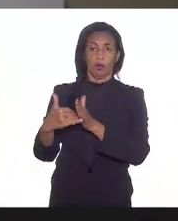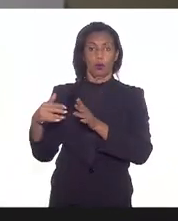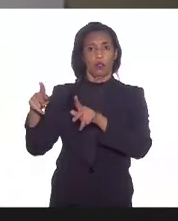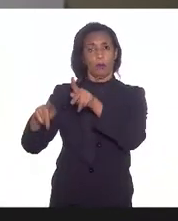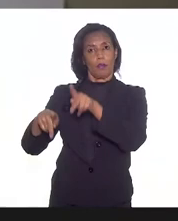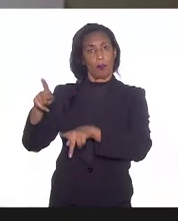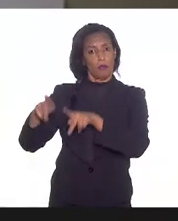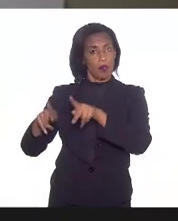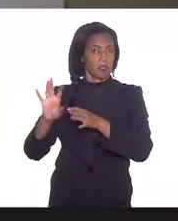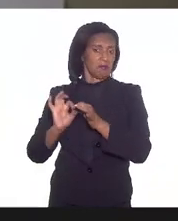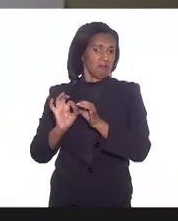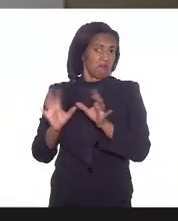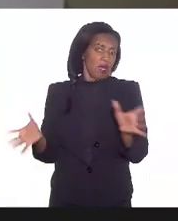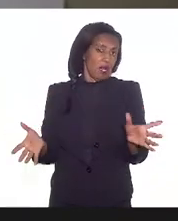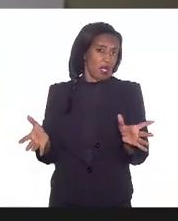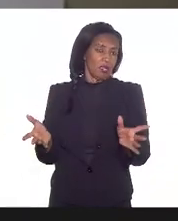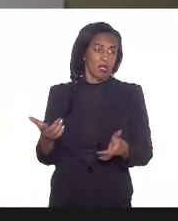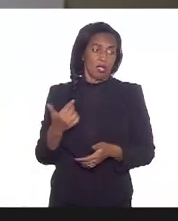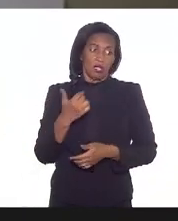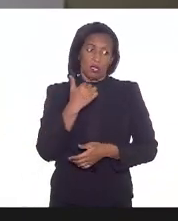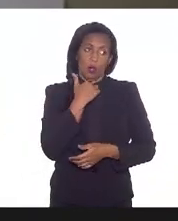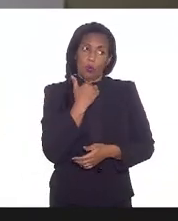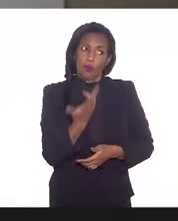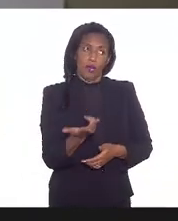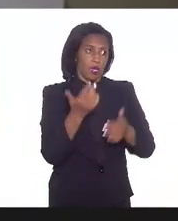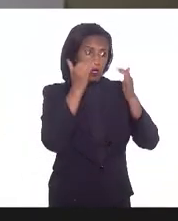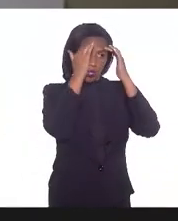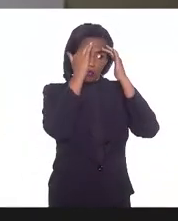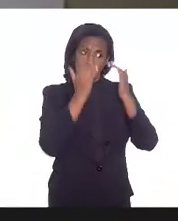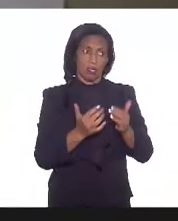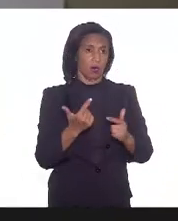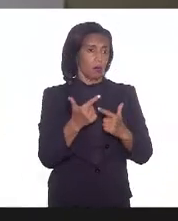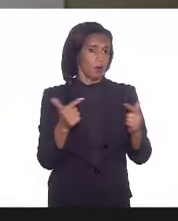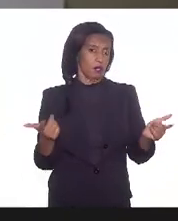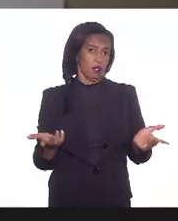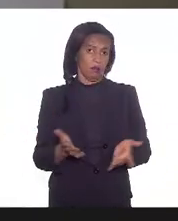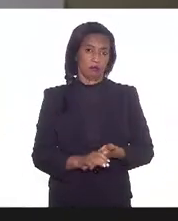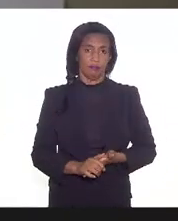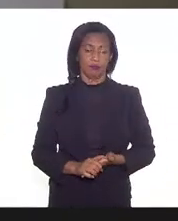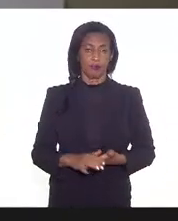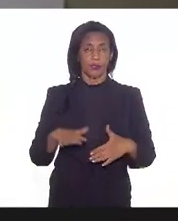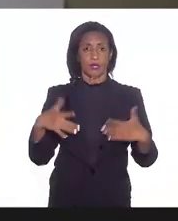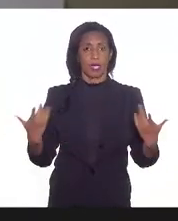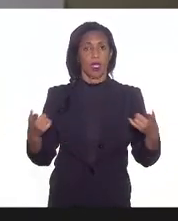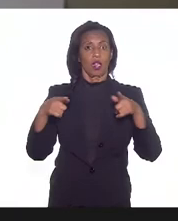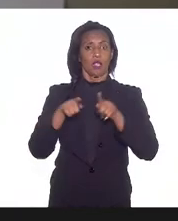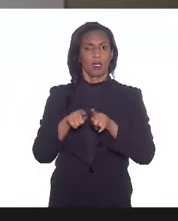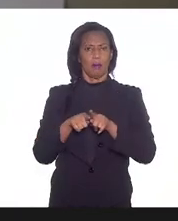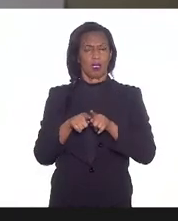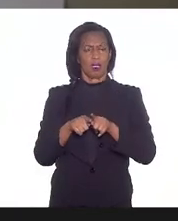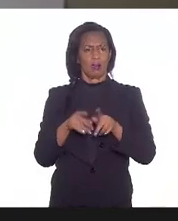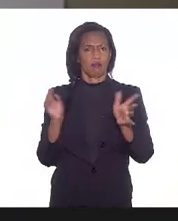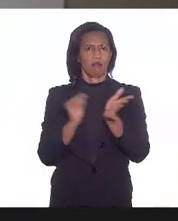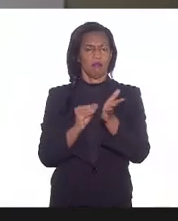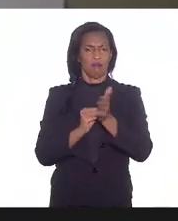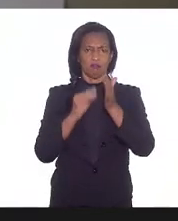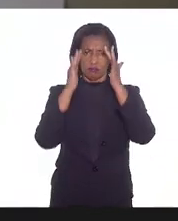tá então eu não diria que está havendo um descumprimento só mais uma coisinha em relação a questão do descumprimento